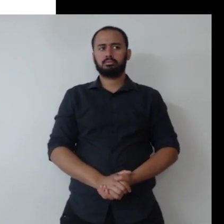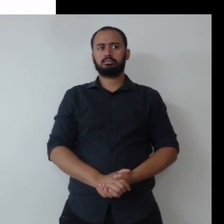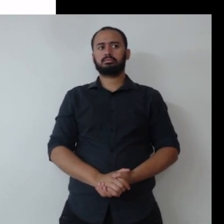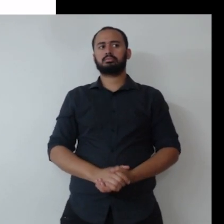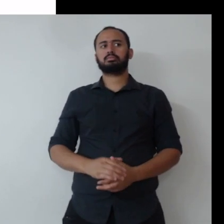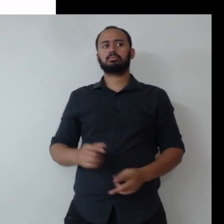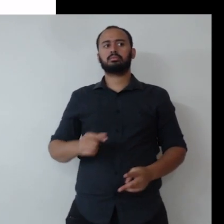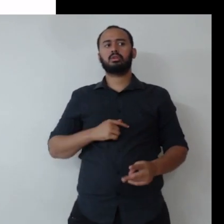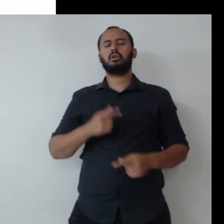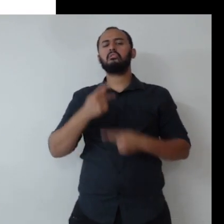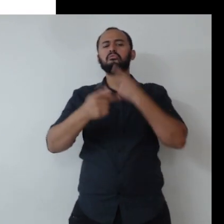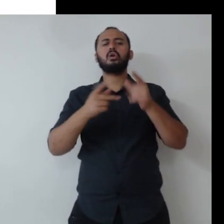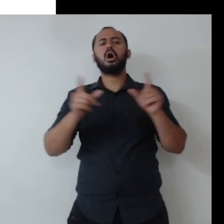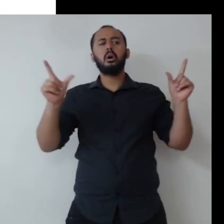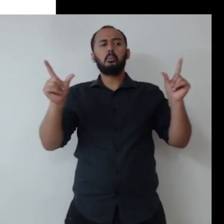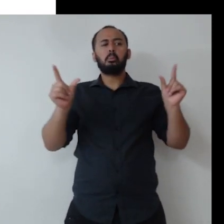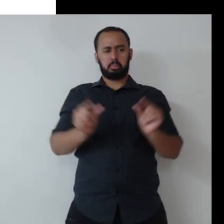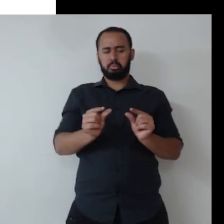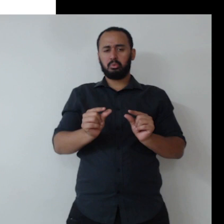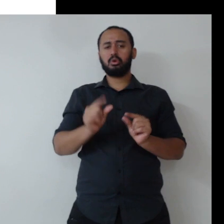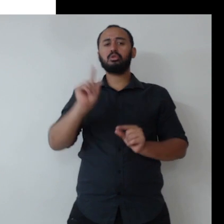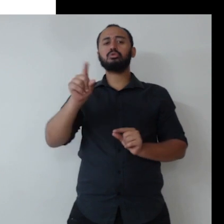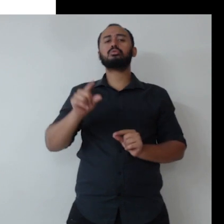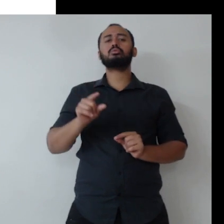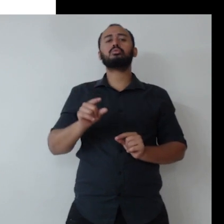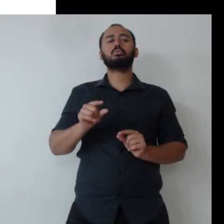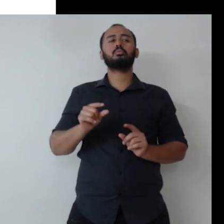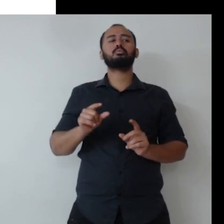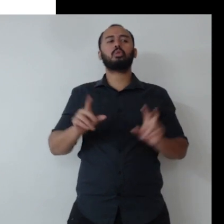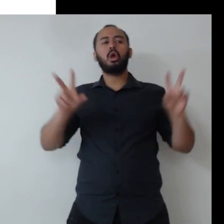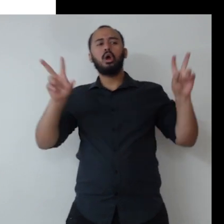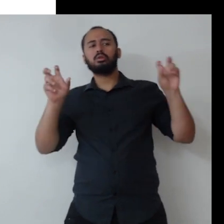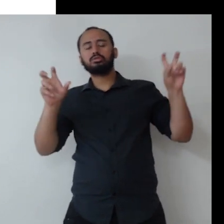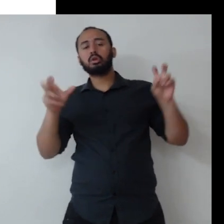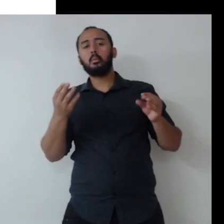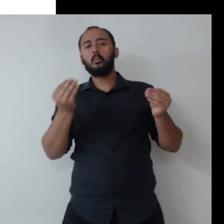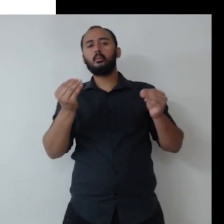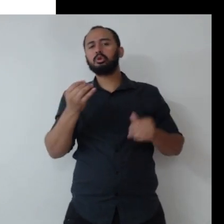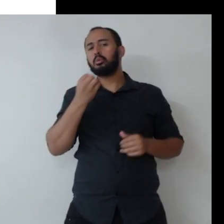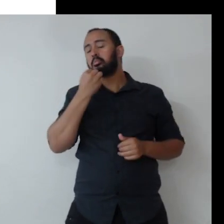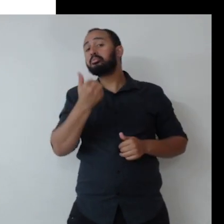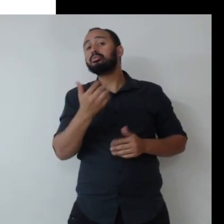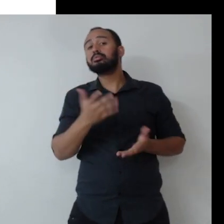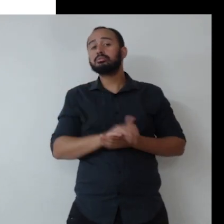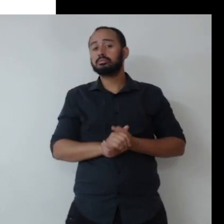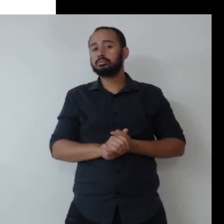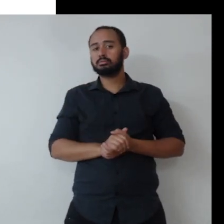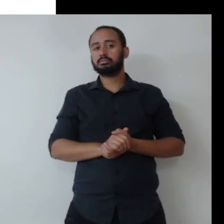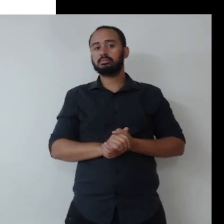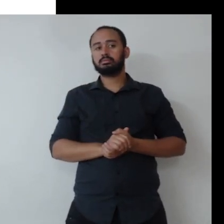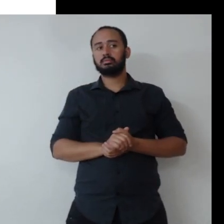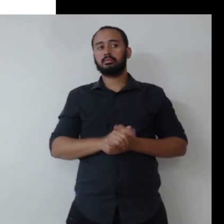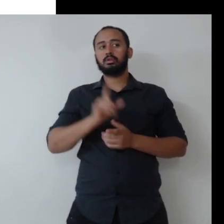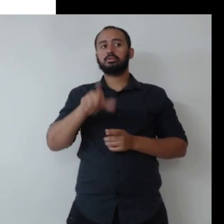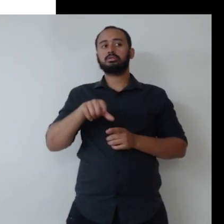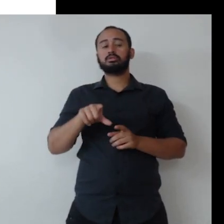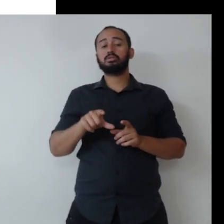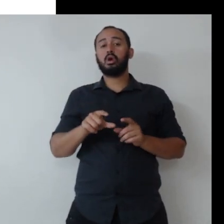E aí a gente vai falar rapidamente de um tema que é muito interessante, que é sobre fatores